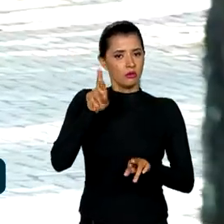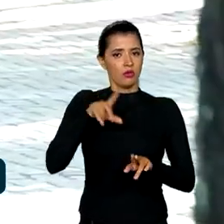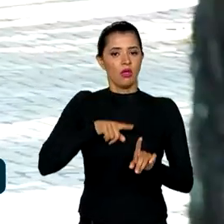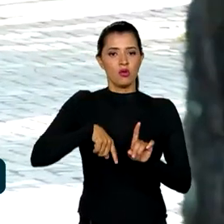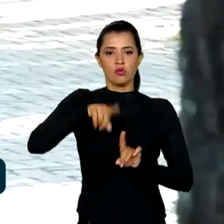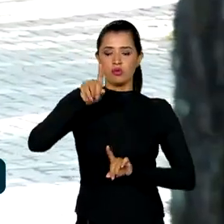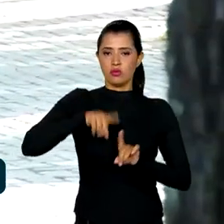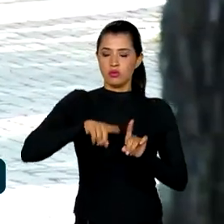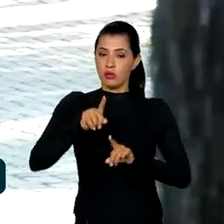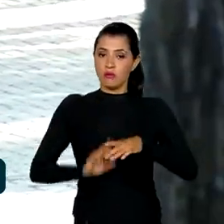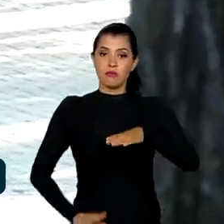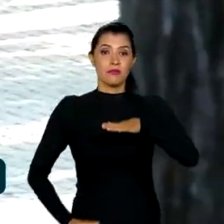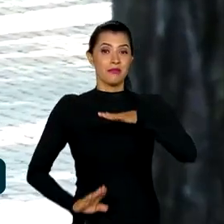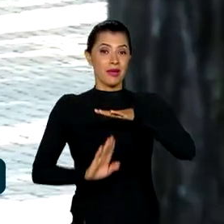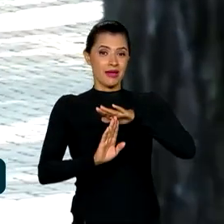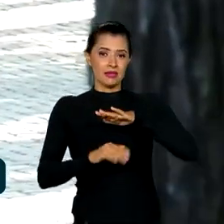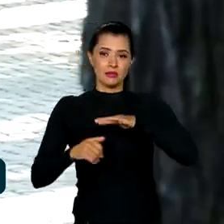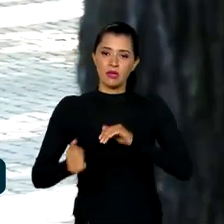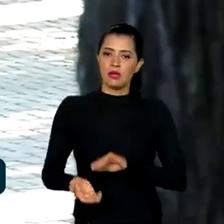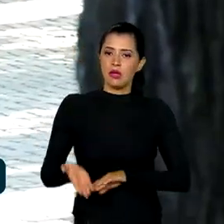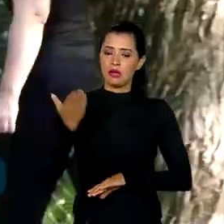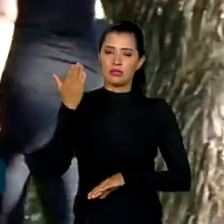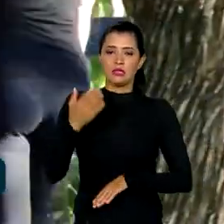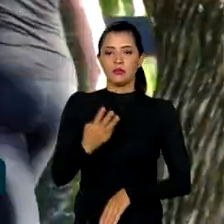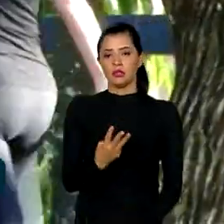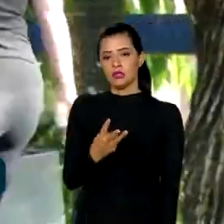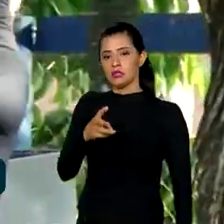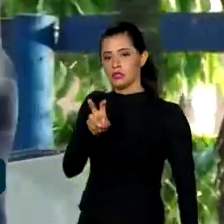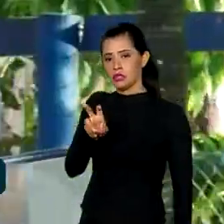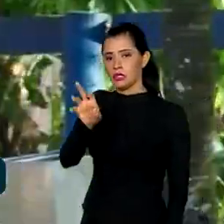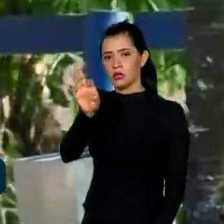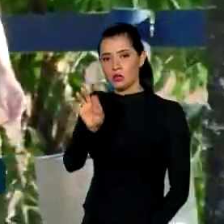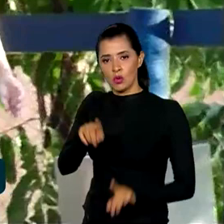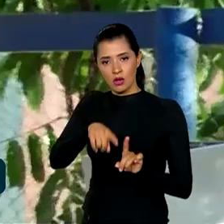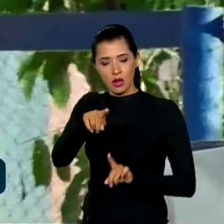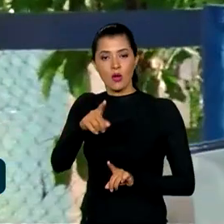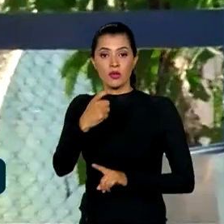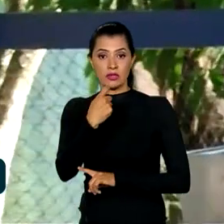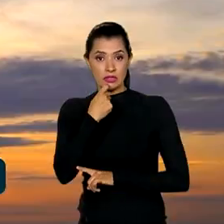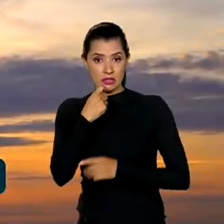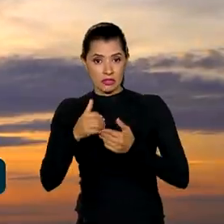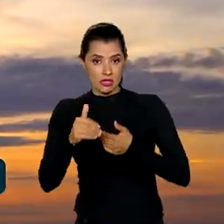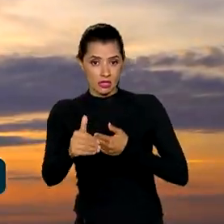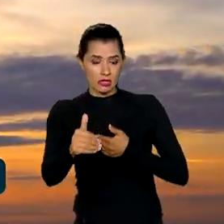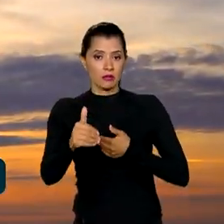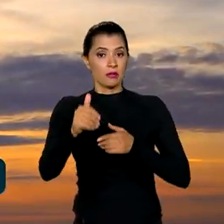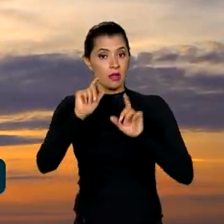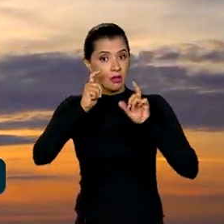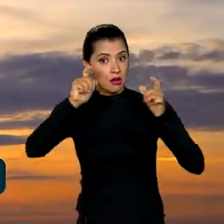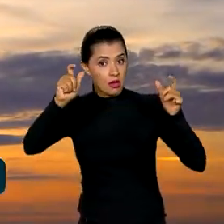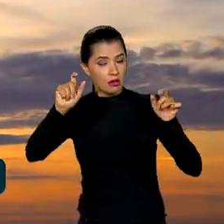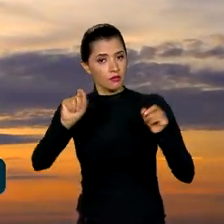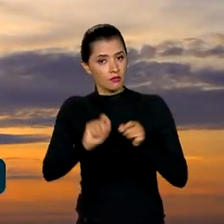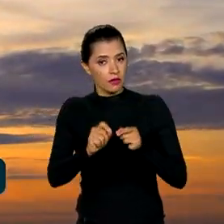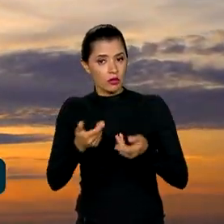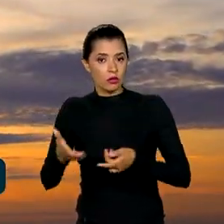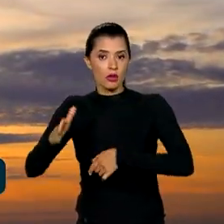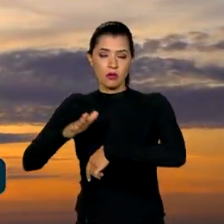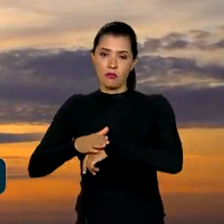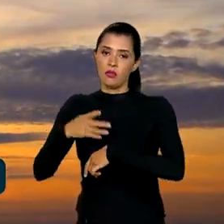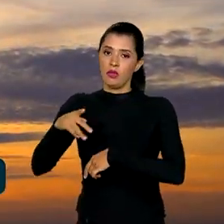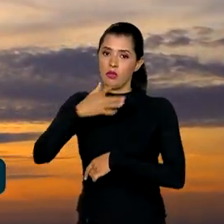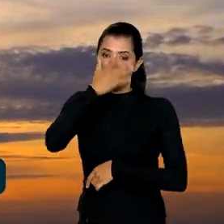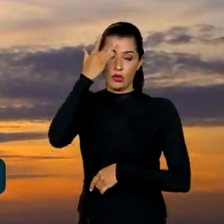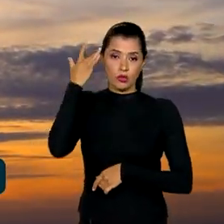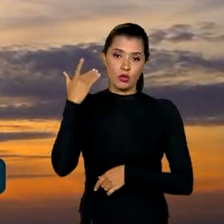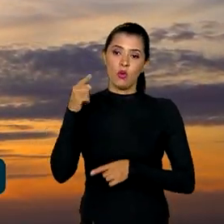temperaturas máximas acima dos 35 graus a partir da sexta-feira. O alerta foi dado pelas autoridades